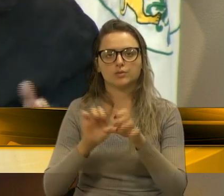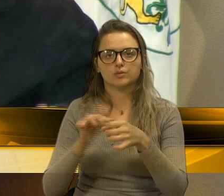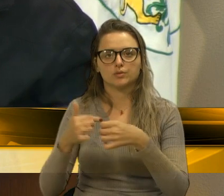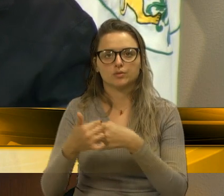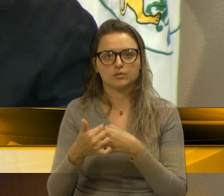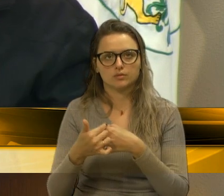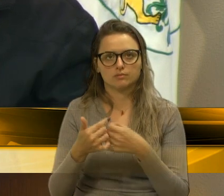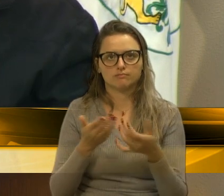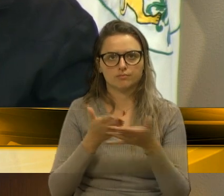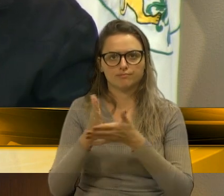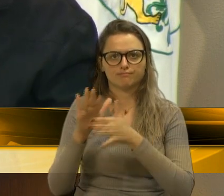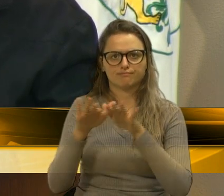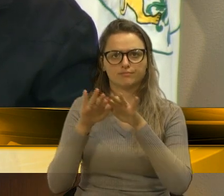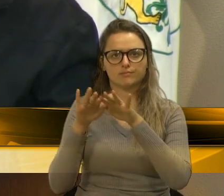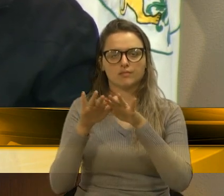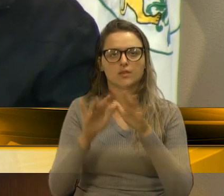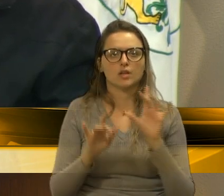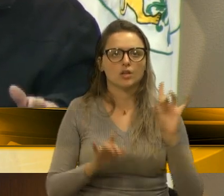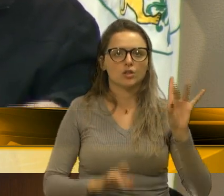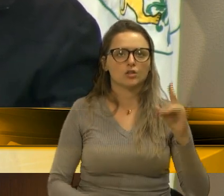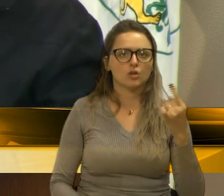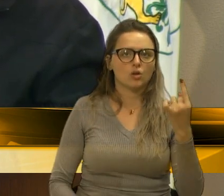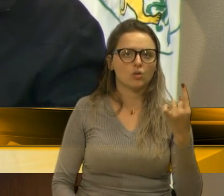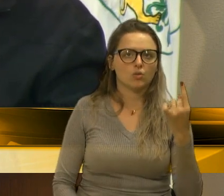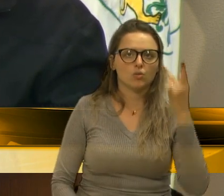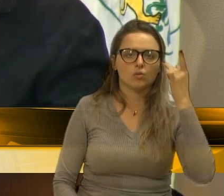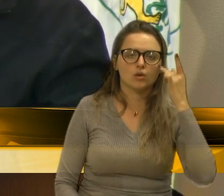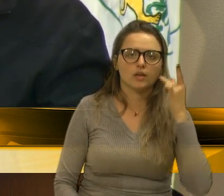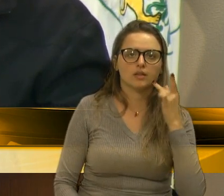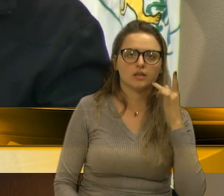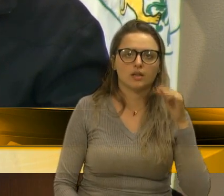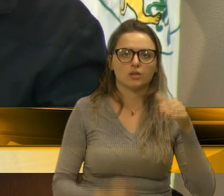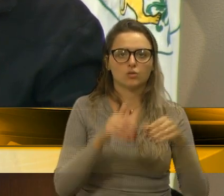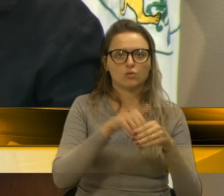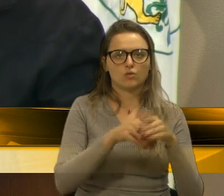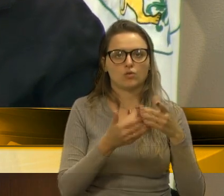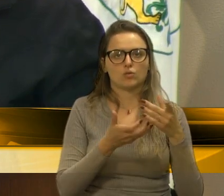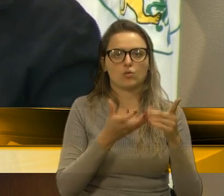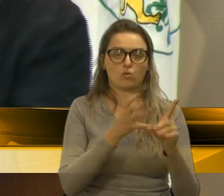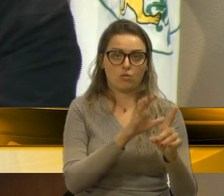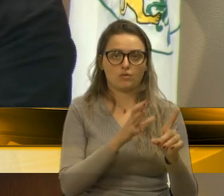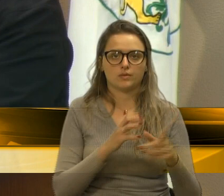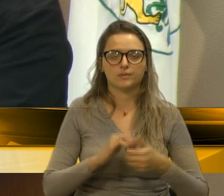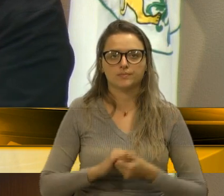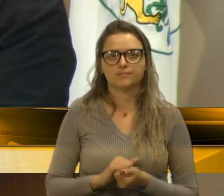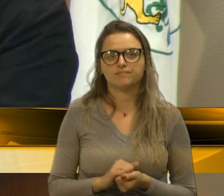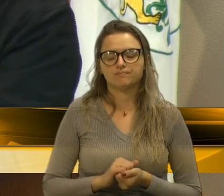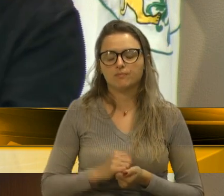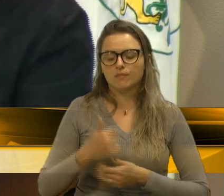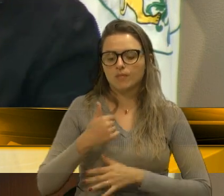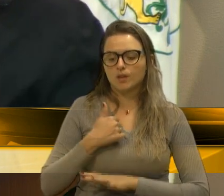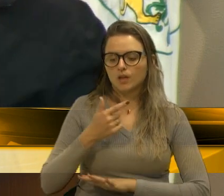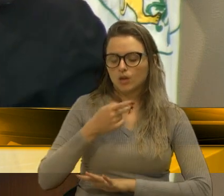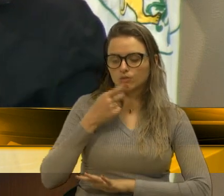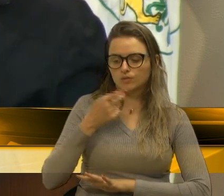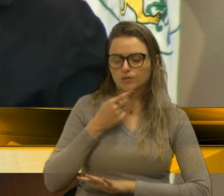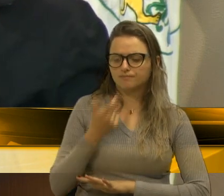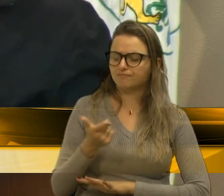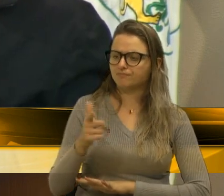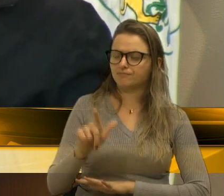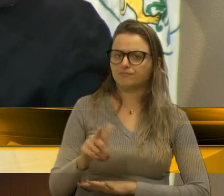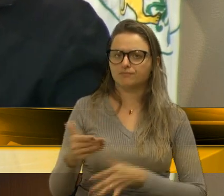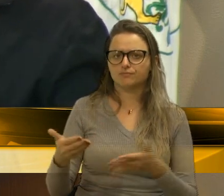praticamente unanimidade, com apenas o voto do líder do governo contrariamente. Eu me refiro e começou